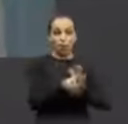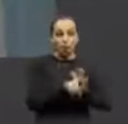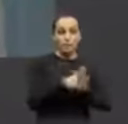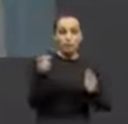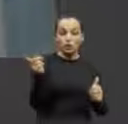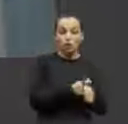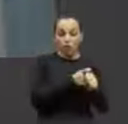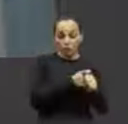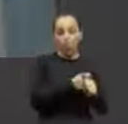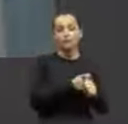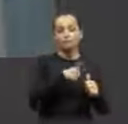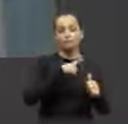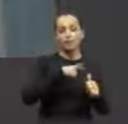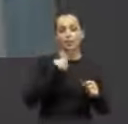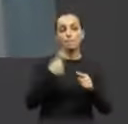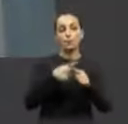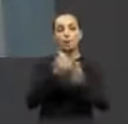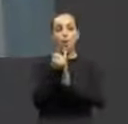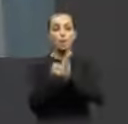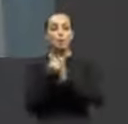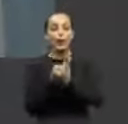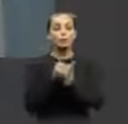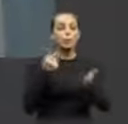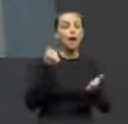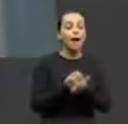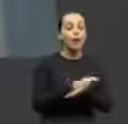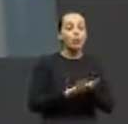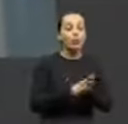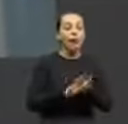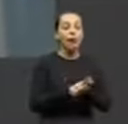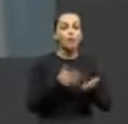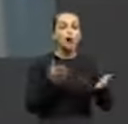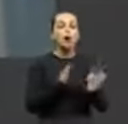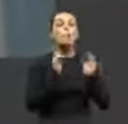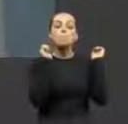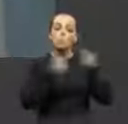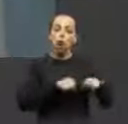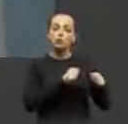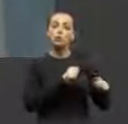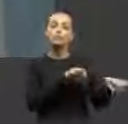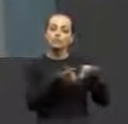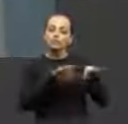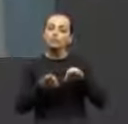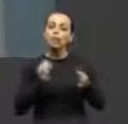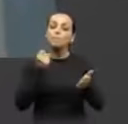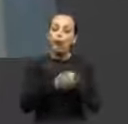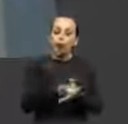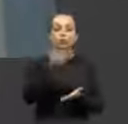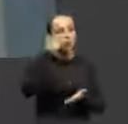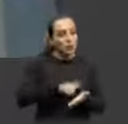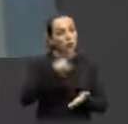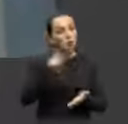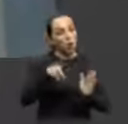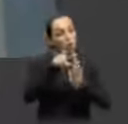de pagamentos de impostos, possam se organizar. E com relação especificamente a esse caso, um decreto de 6 de